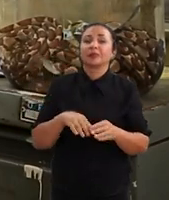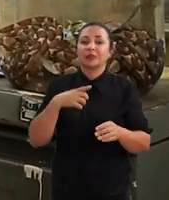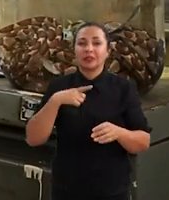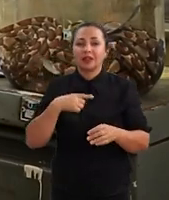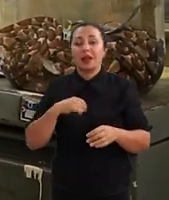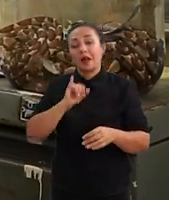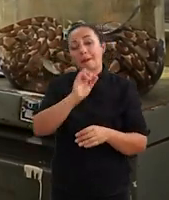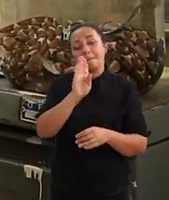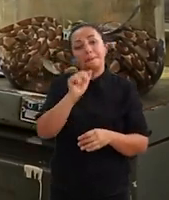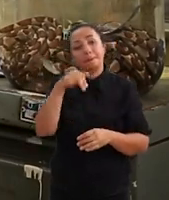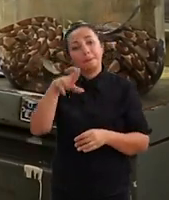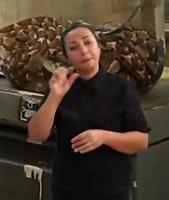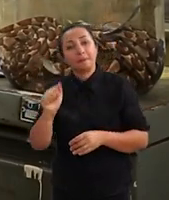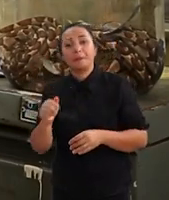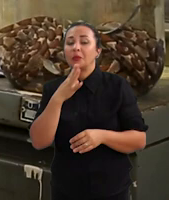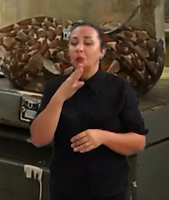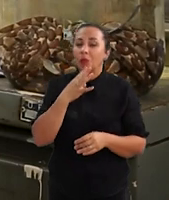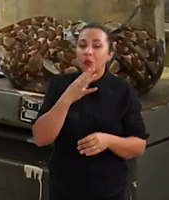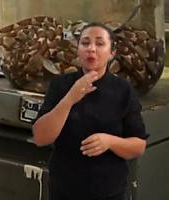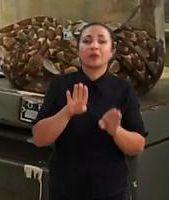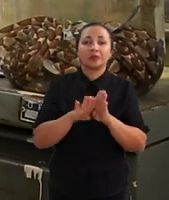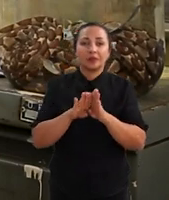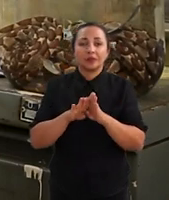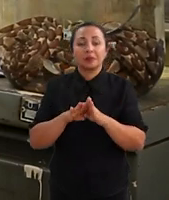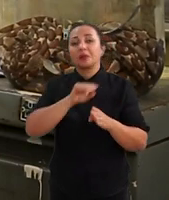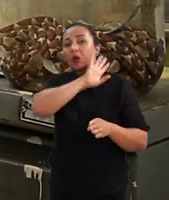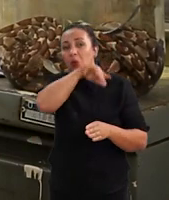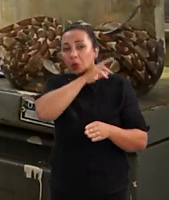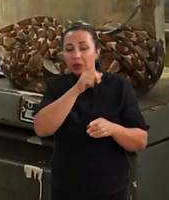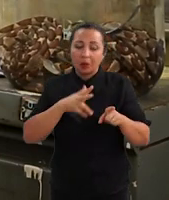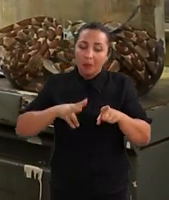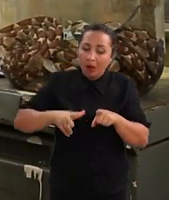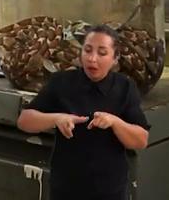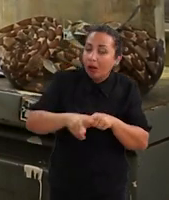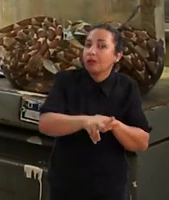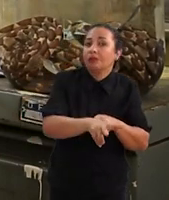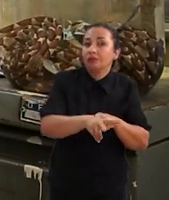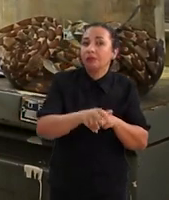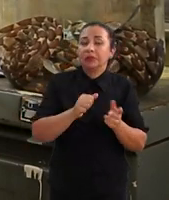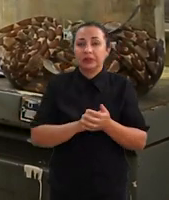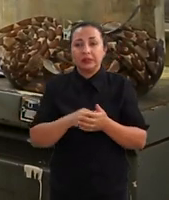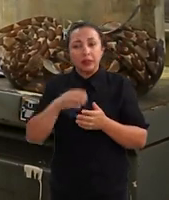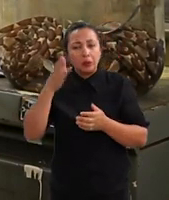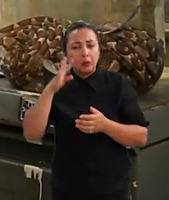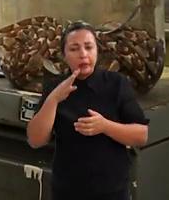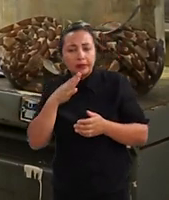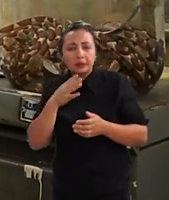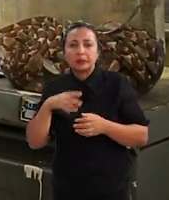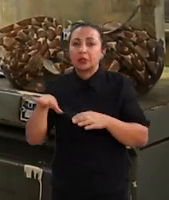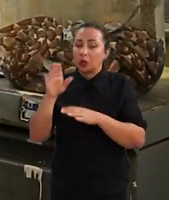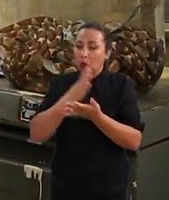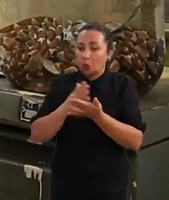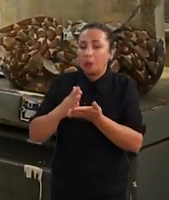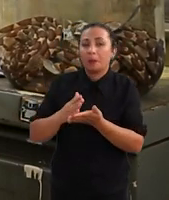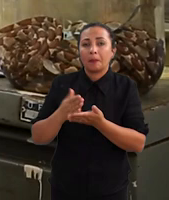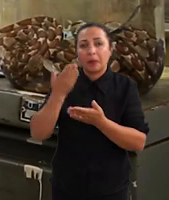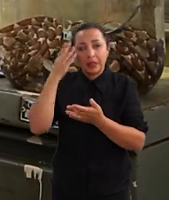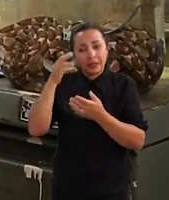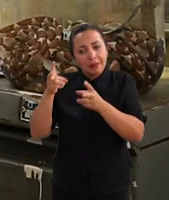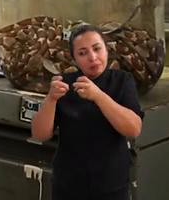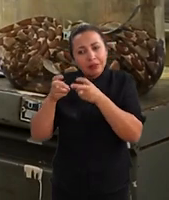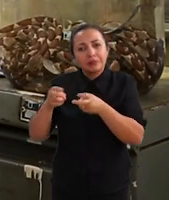o CMB, o IBAMA, reconheçam essa espécie, reconheçam, tomem ciência dessa espécie e passem a considerar